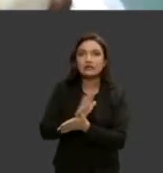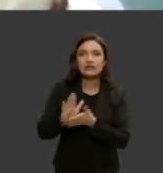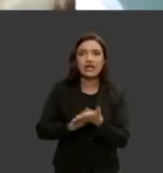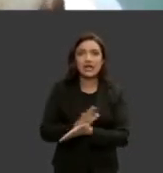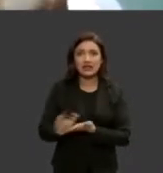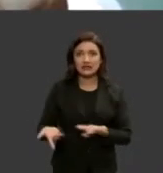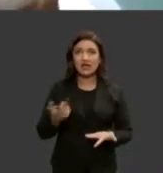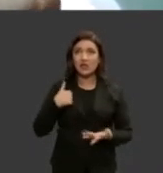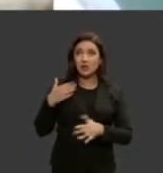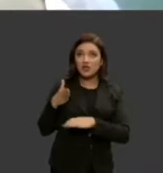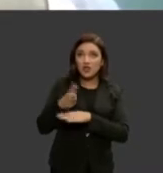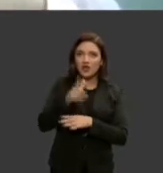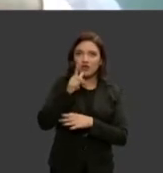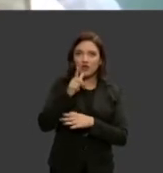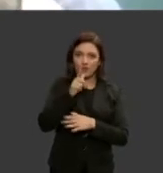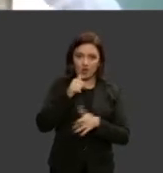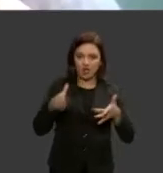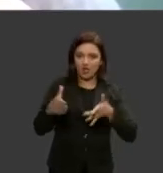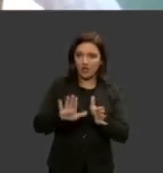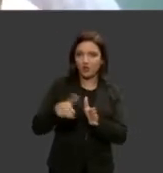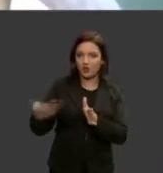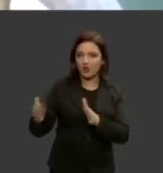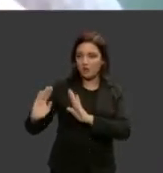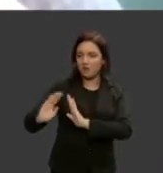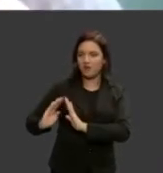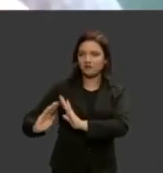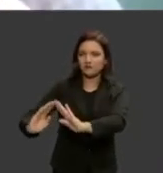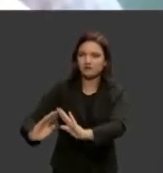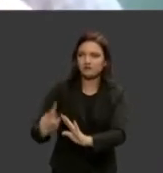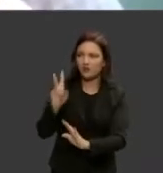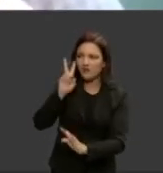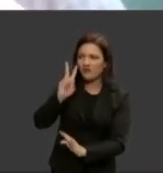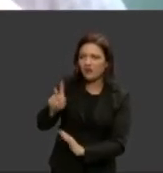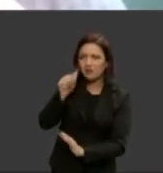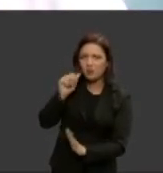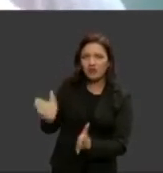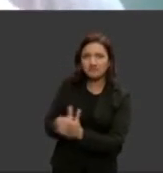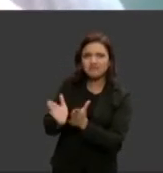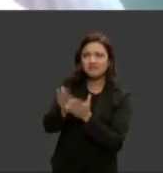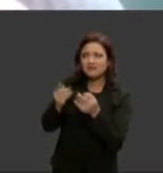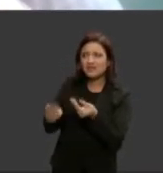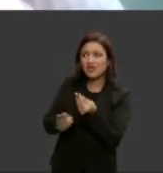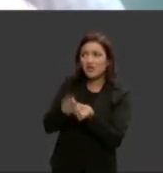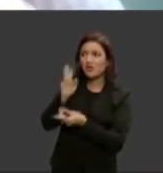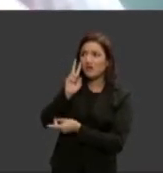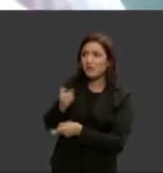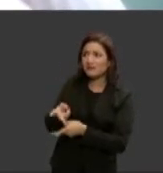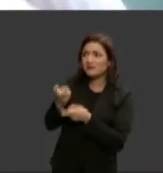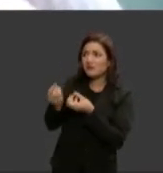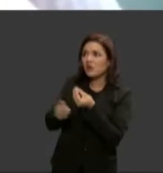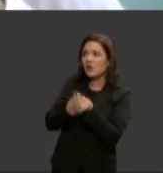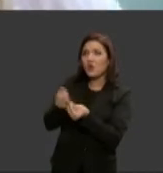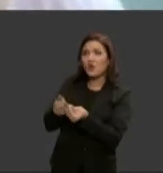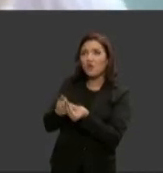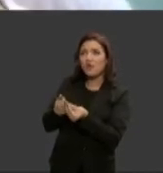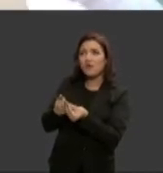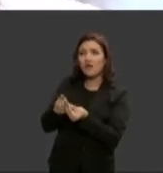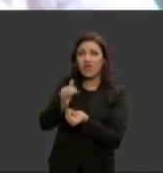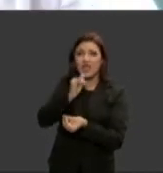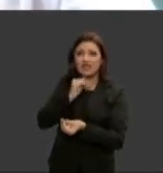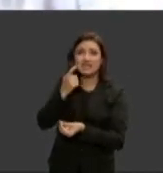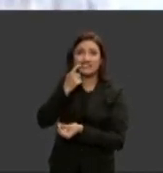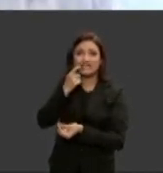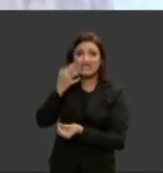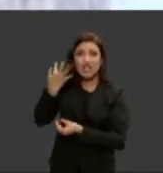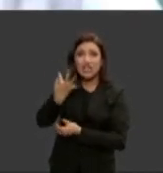na região ribeirinha com essas mulheres eu tenho cenas como o que uma mulher faz diante de uma dor de dente